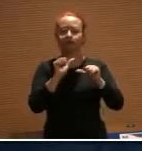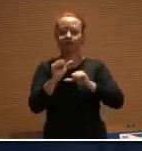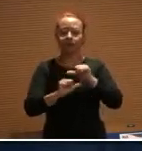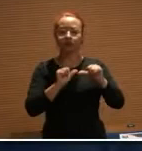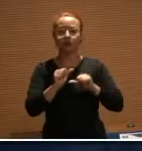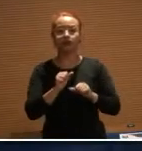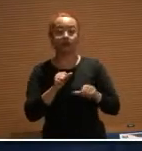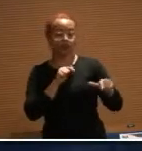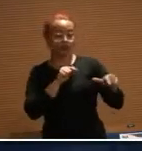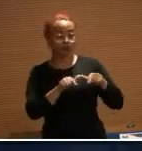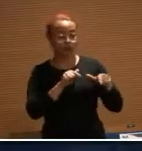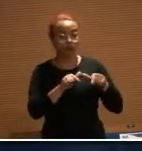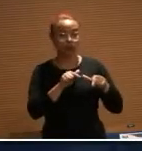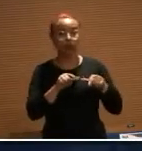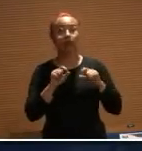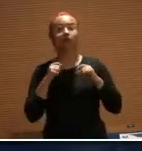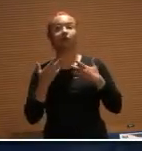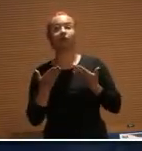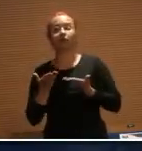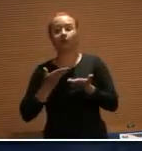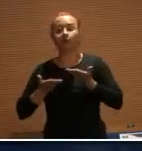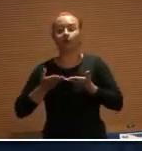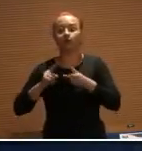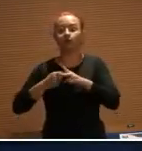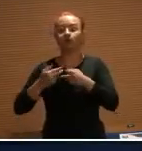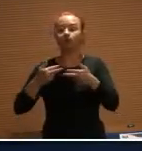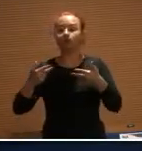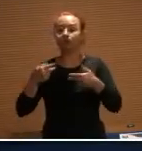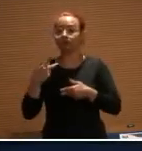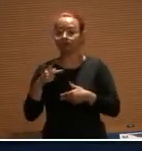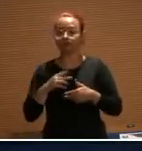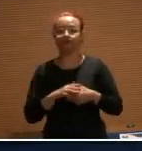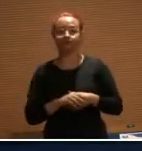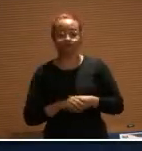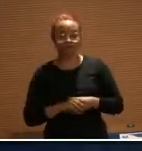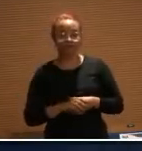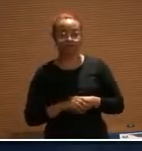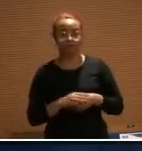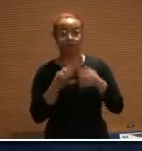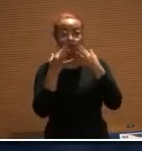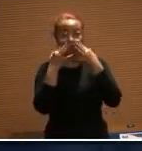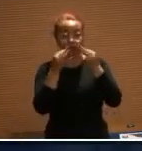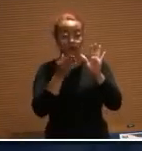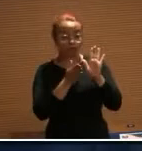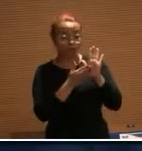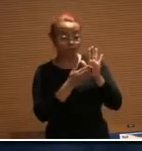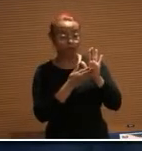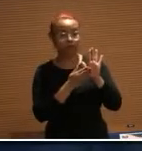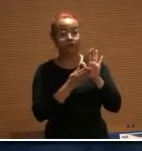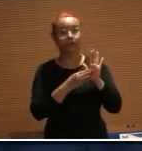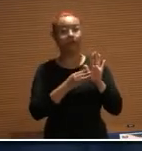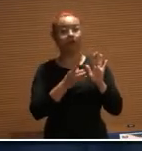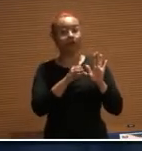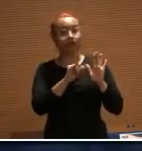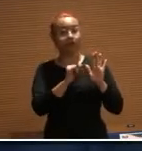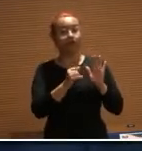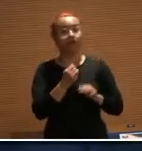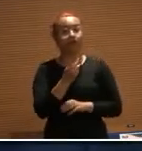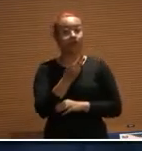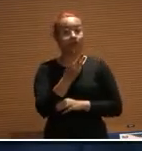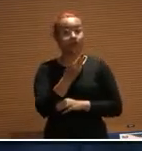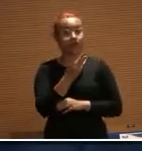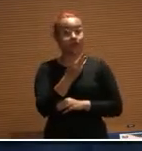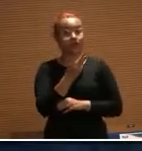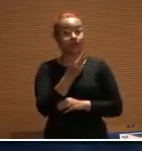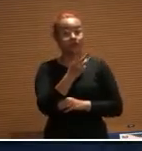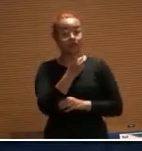trabalho e a forma da prestação de seus serviços. A atenção ao projeto de lei nº 318, de 2016, e tramida